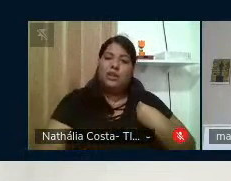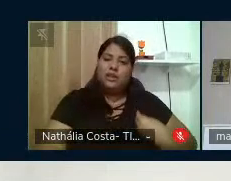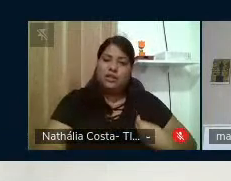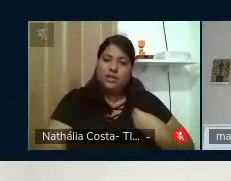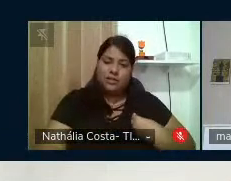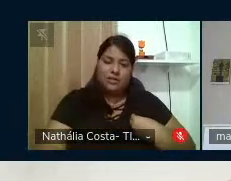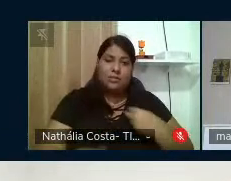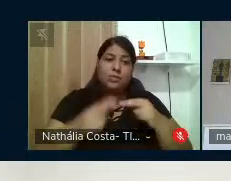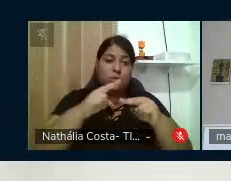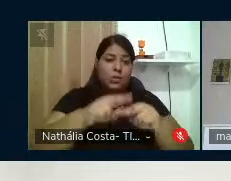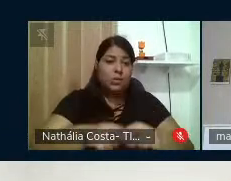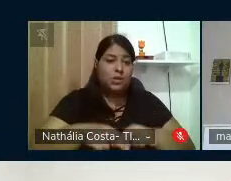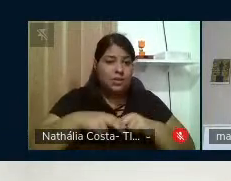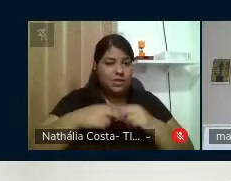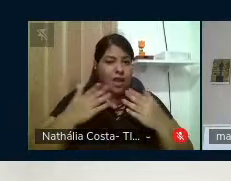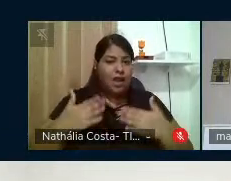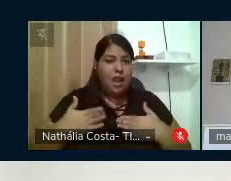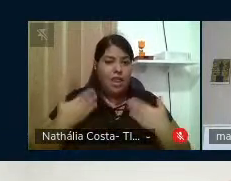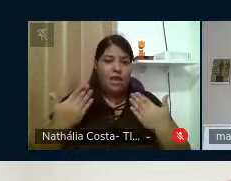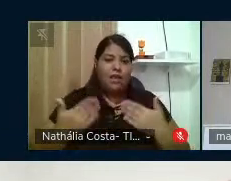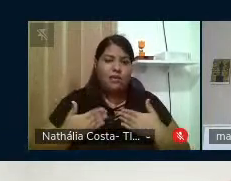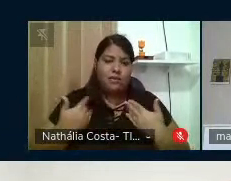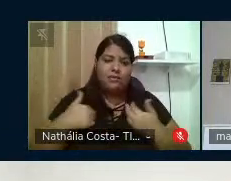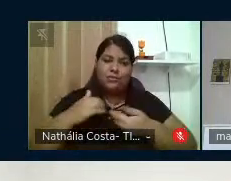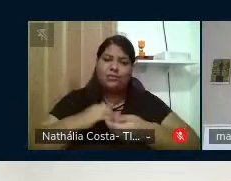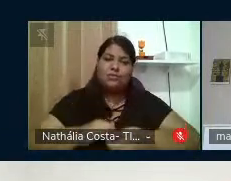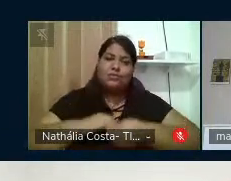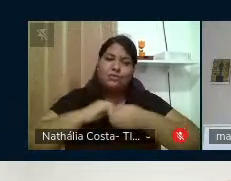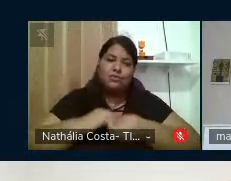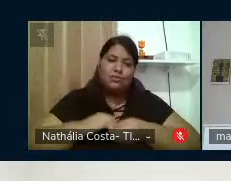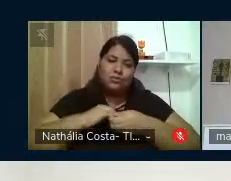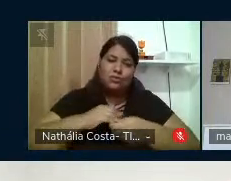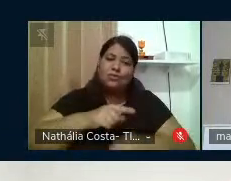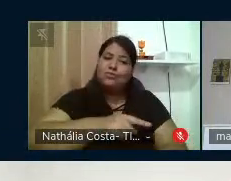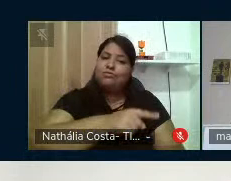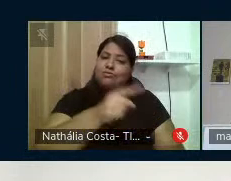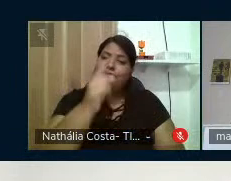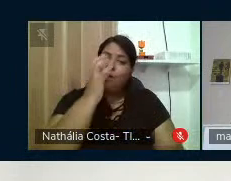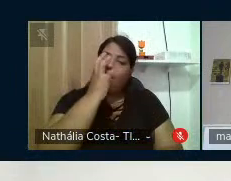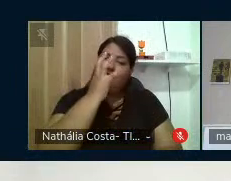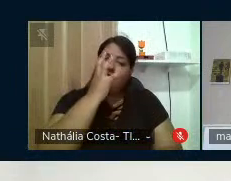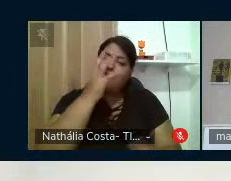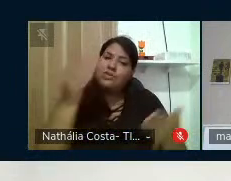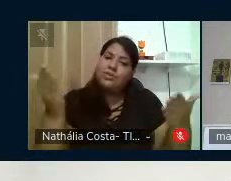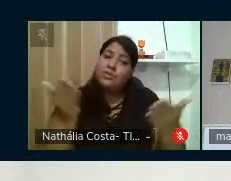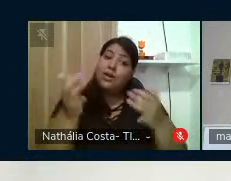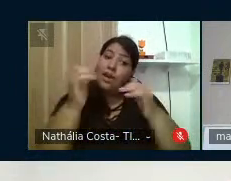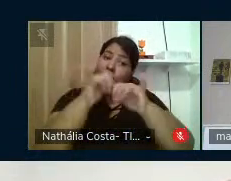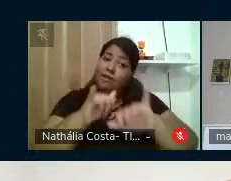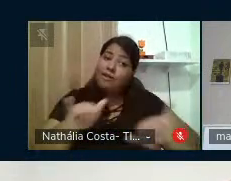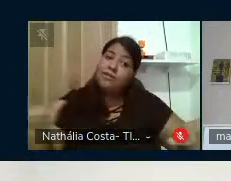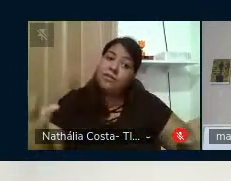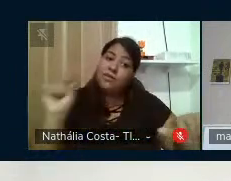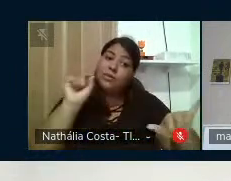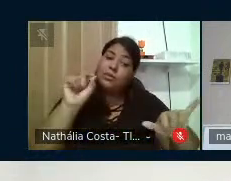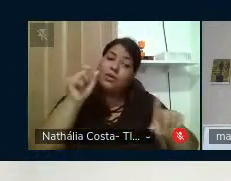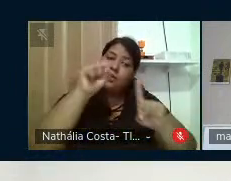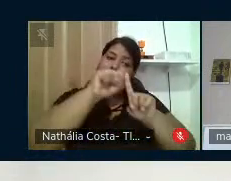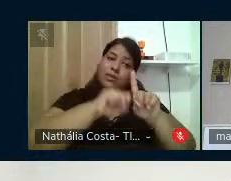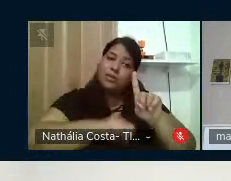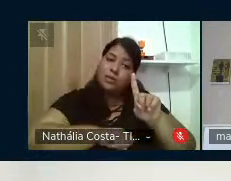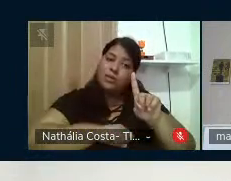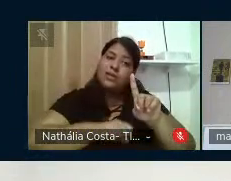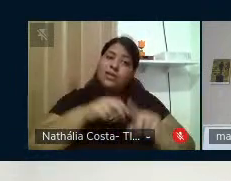É, portanto, com alegria que eu saúdo a quantos e quantas nos acompanham e digo que